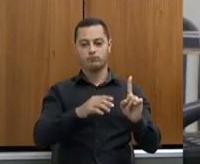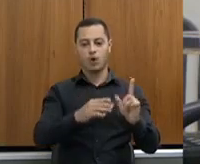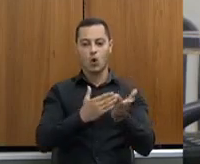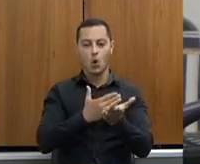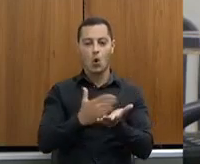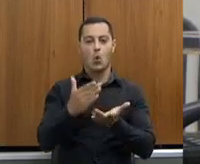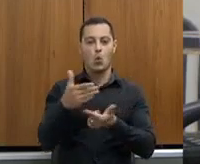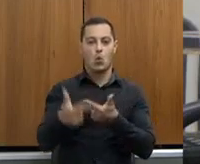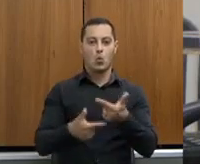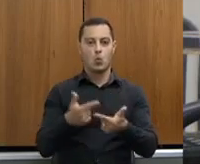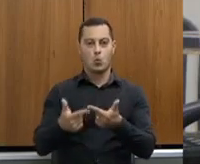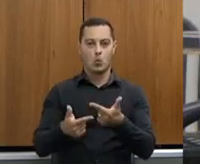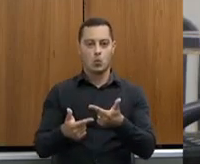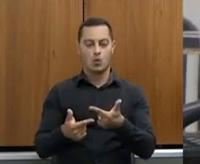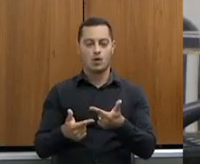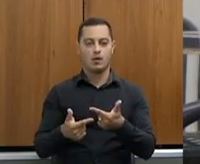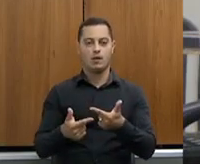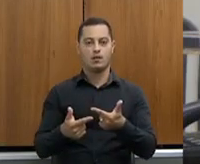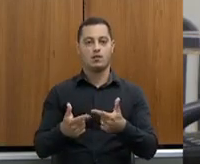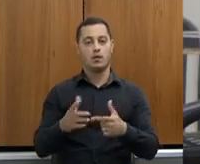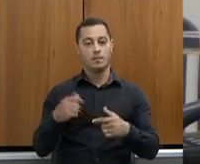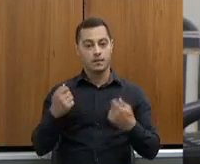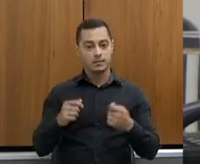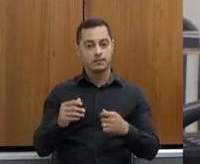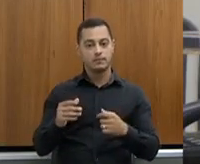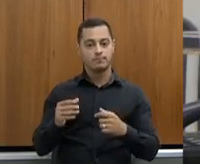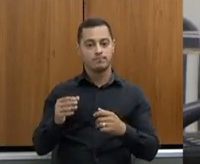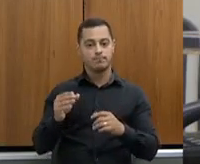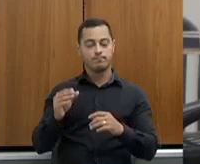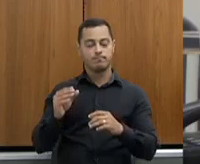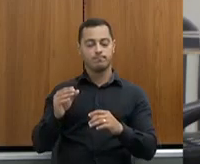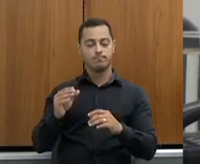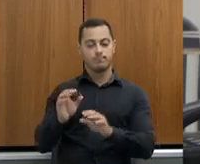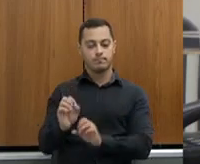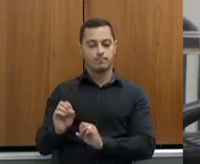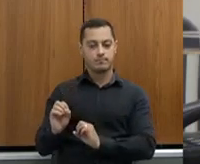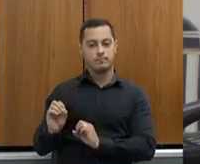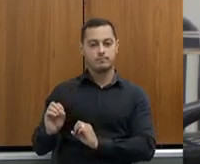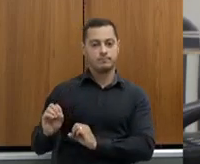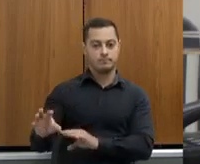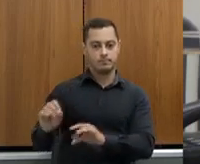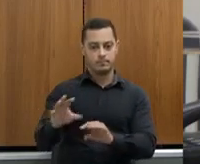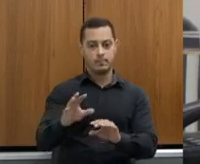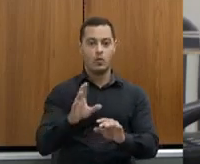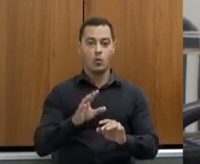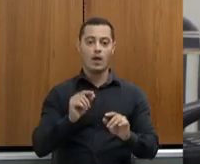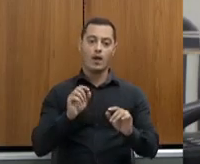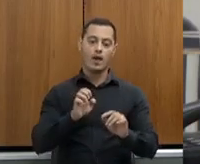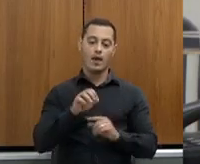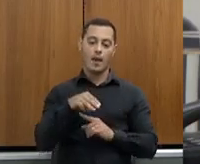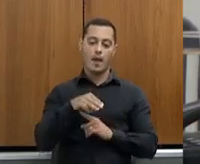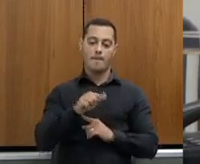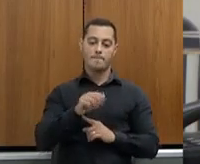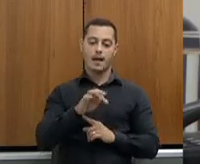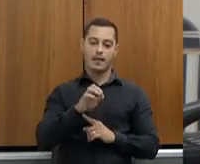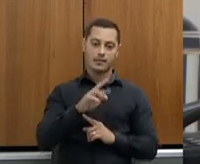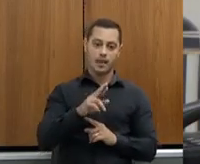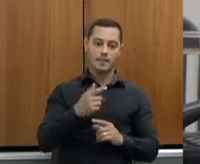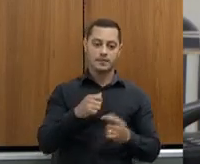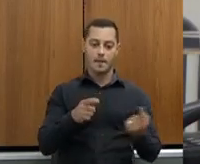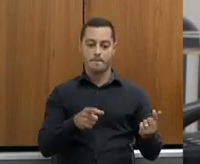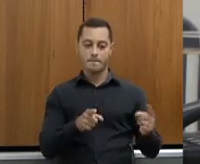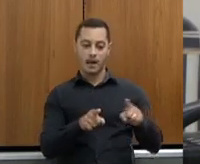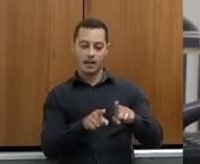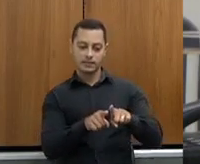SEAPA, para institucionalizar uma política, para que a Emater seja a grande parceira da implantação